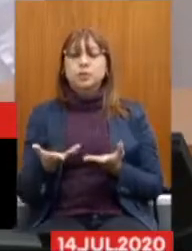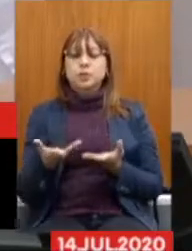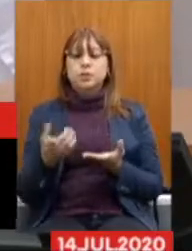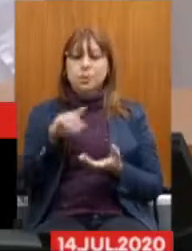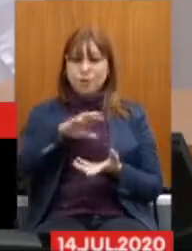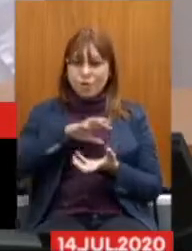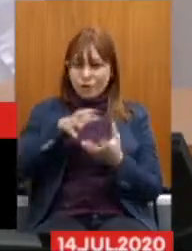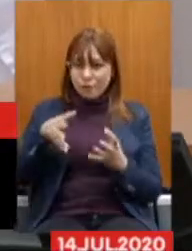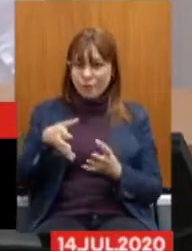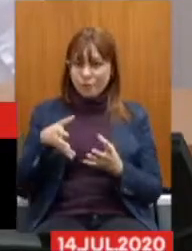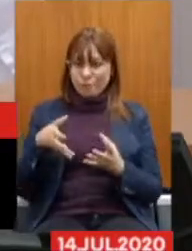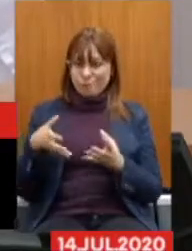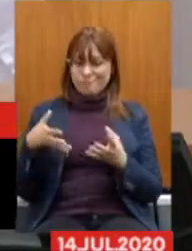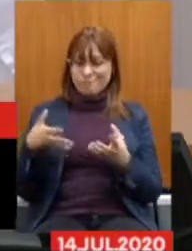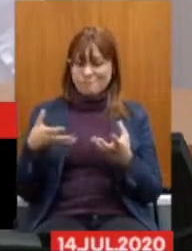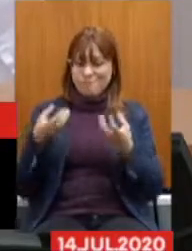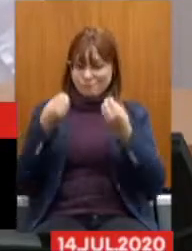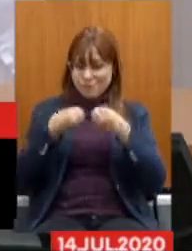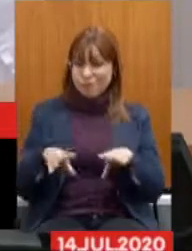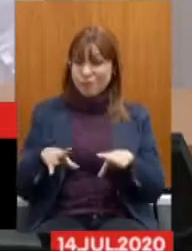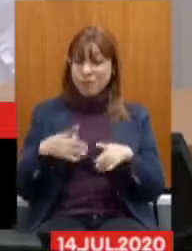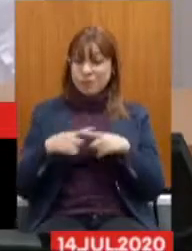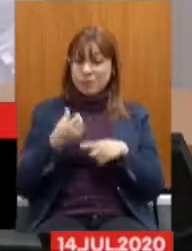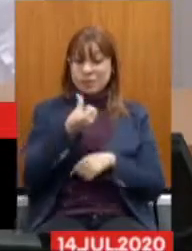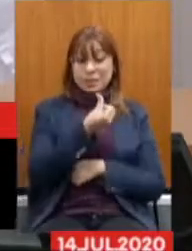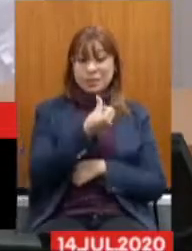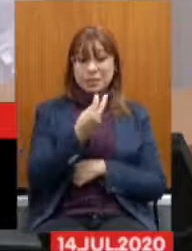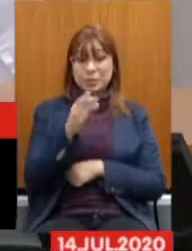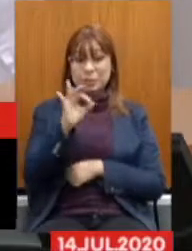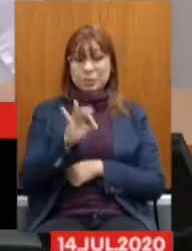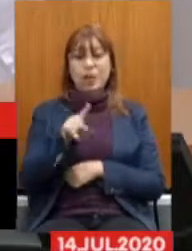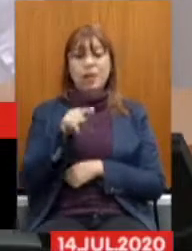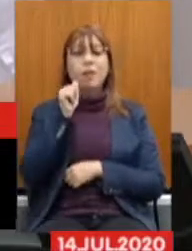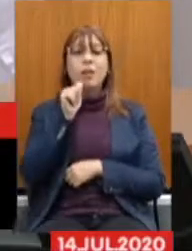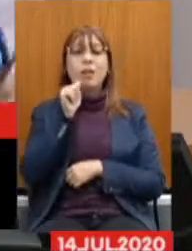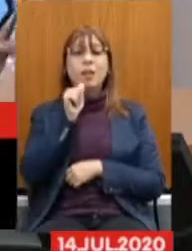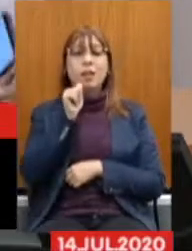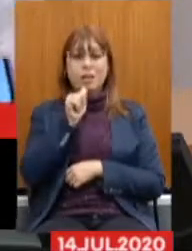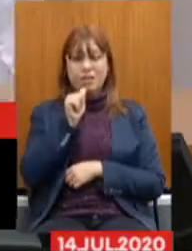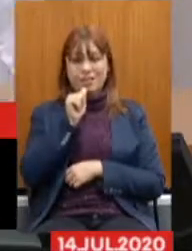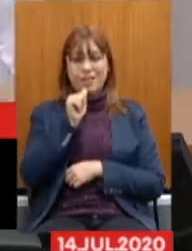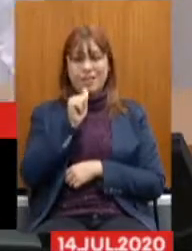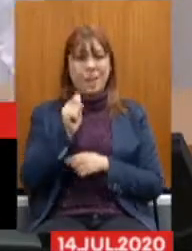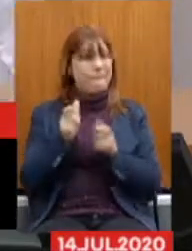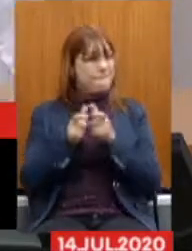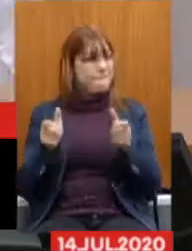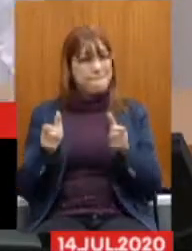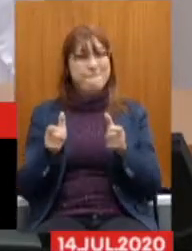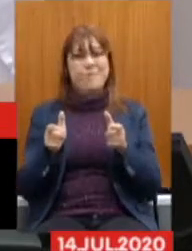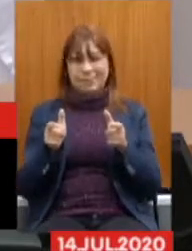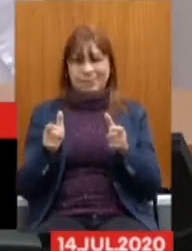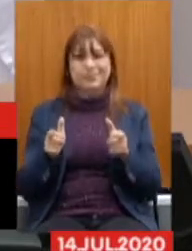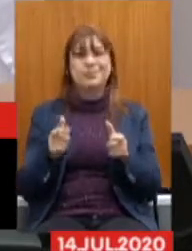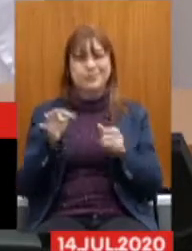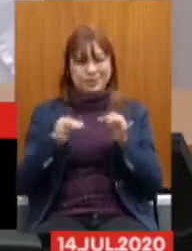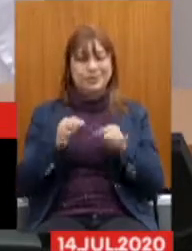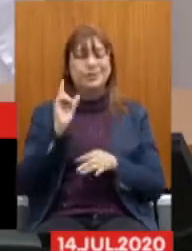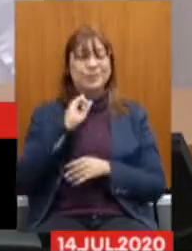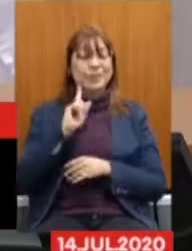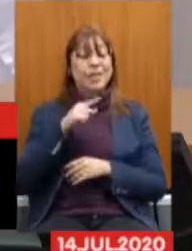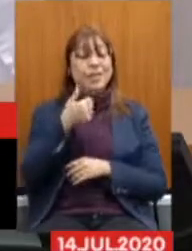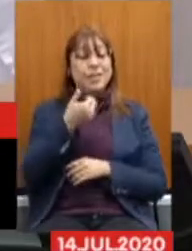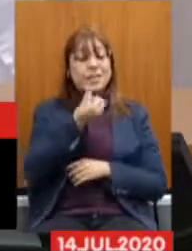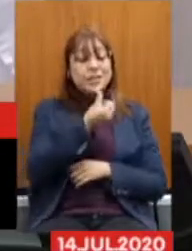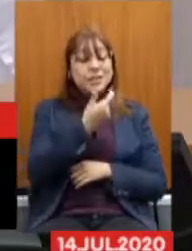reforma 62% São de mulheres Quadro de pessoal Da Justiça Mineira 62